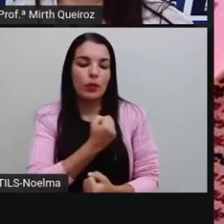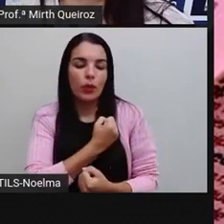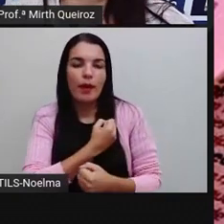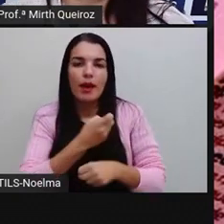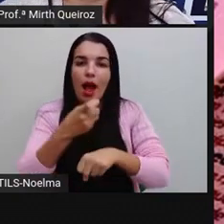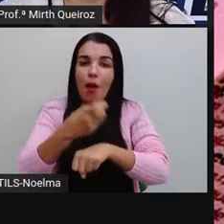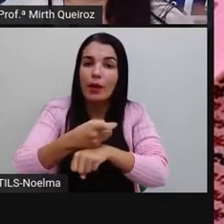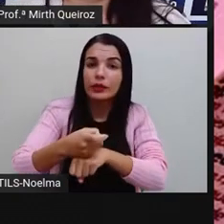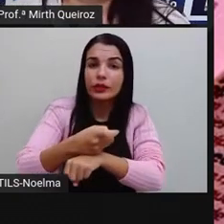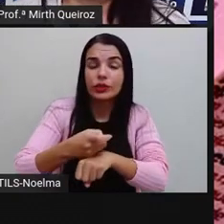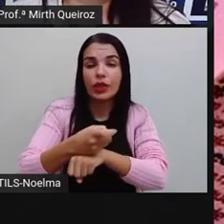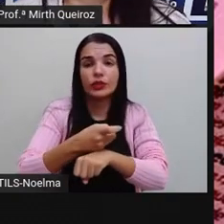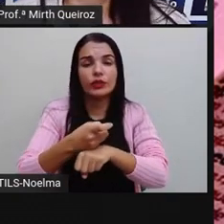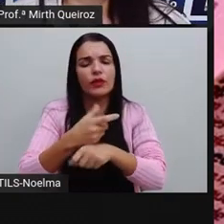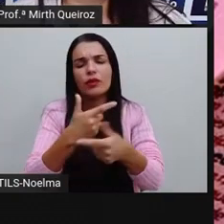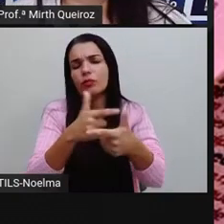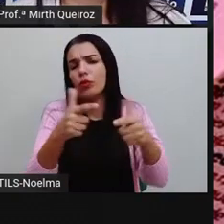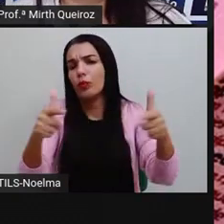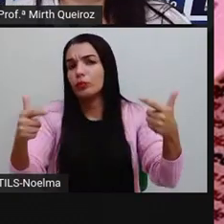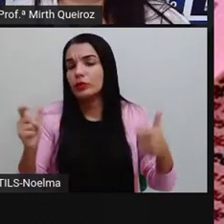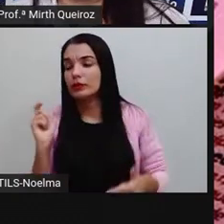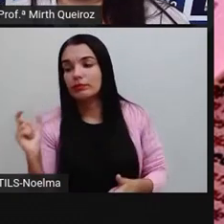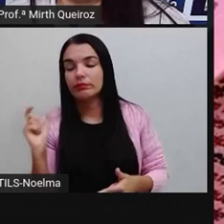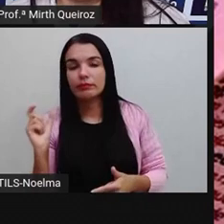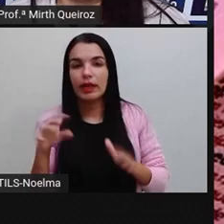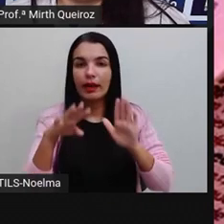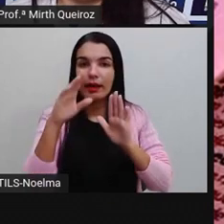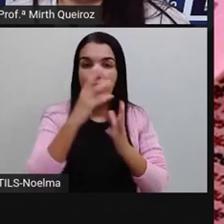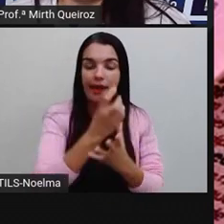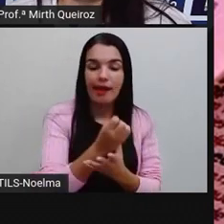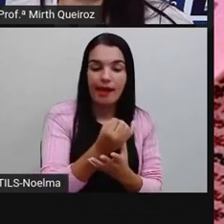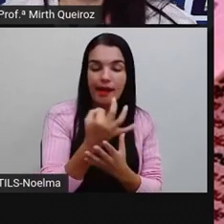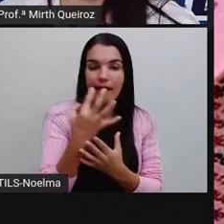adjetivos, dentre outros aí. Por exemplo,